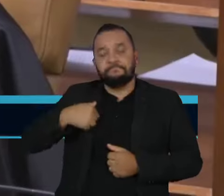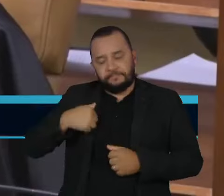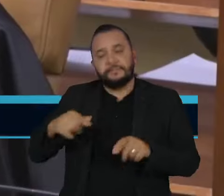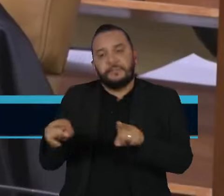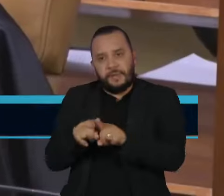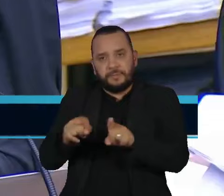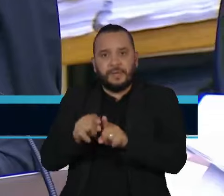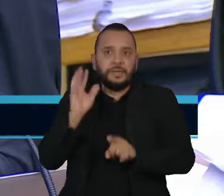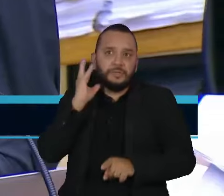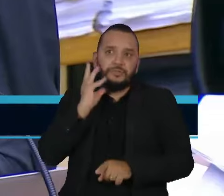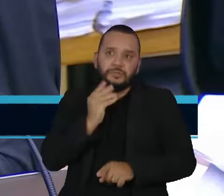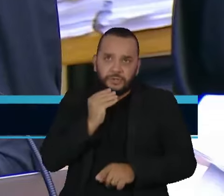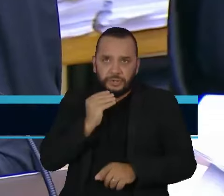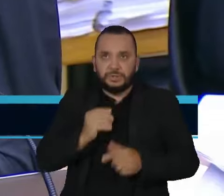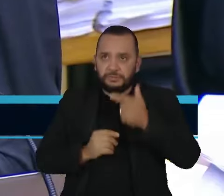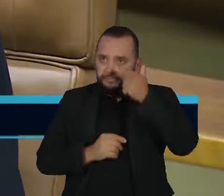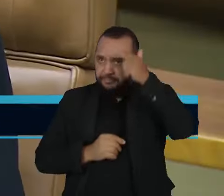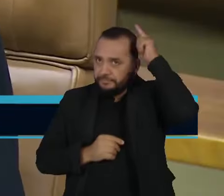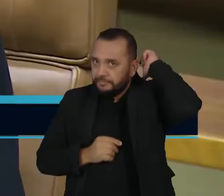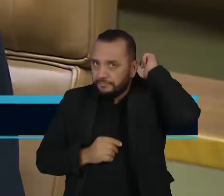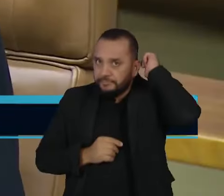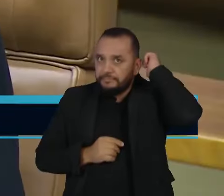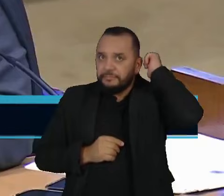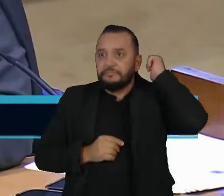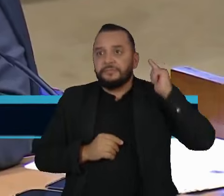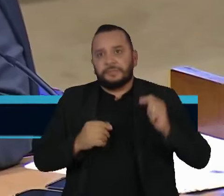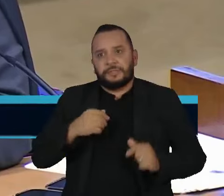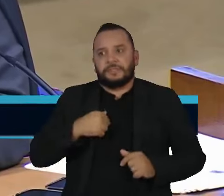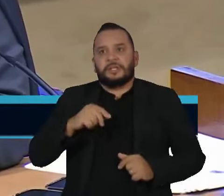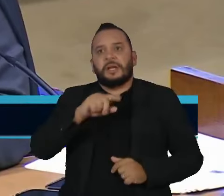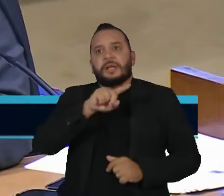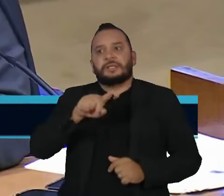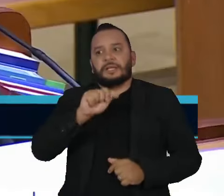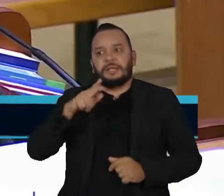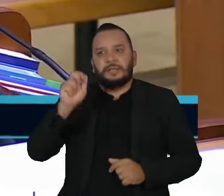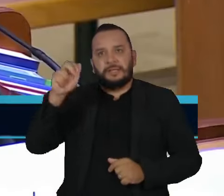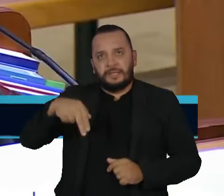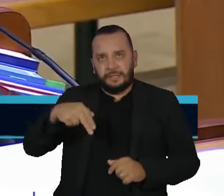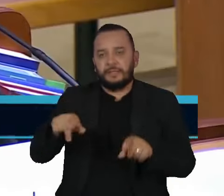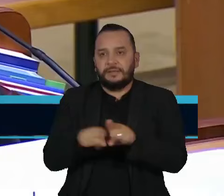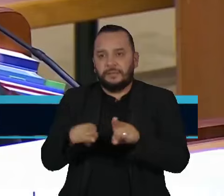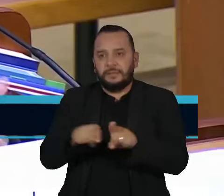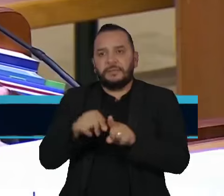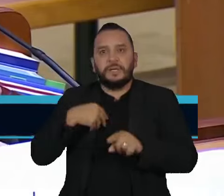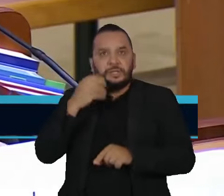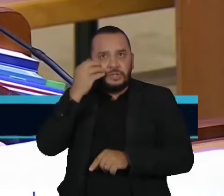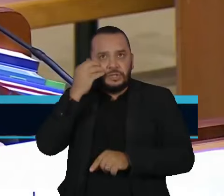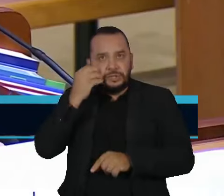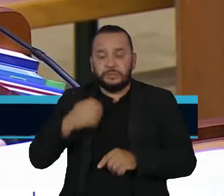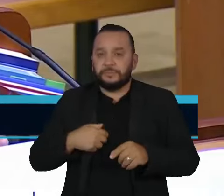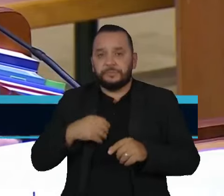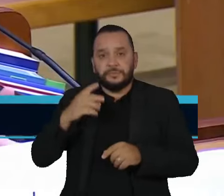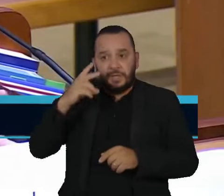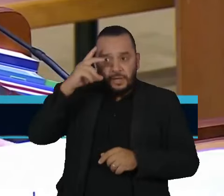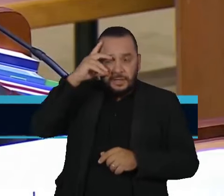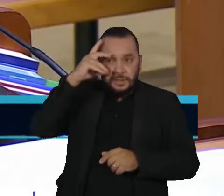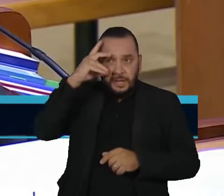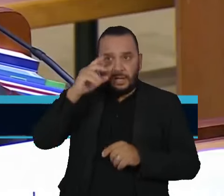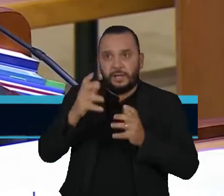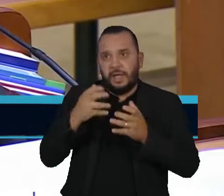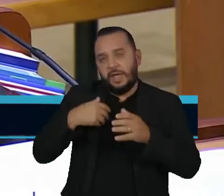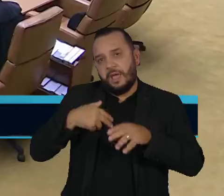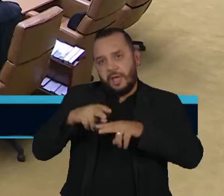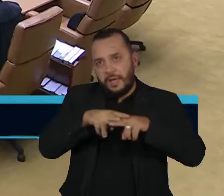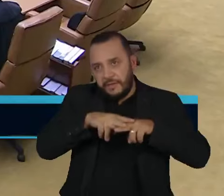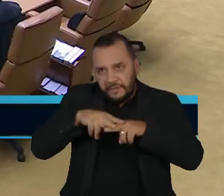ministros Dias Toffoli, Alexandre de Moraes, Cristiano Zanin e Flávio Dino. André Mendonça pediu vista para analisar melhor o